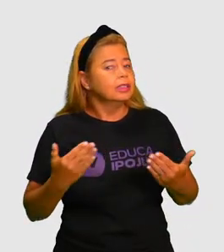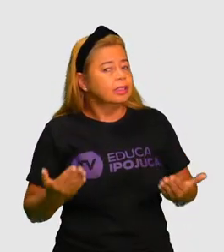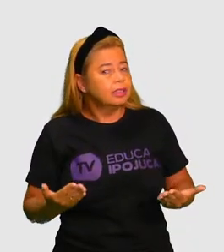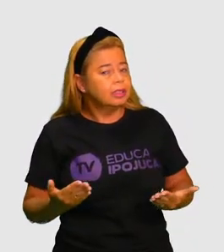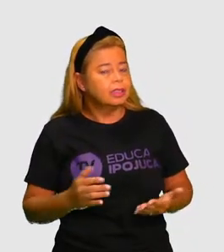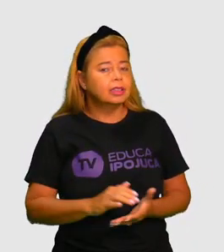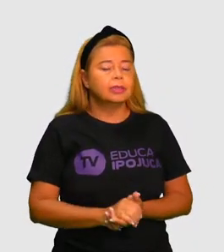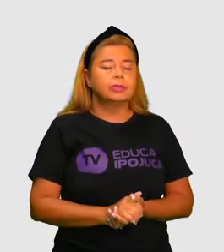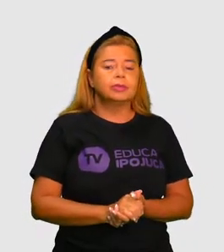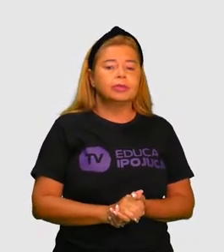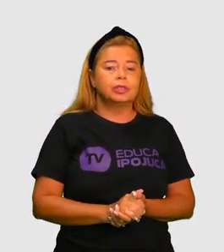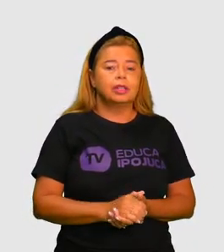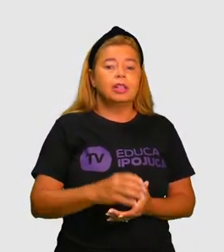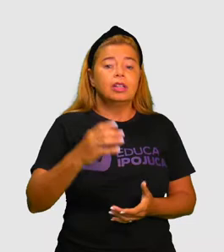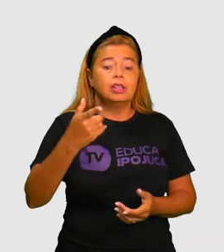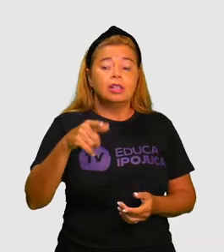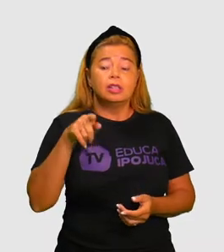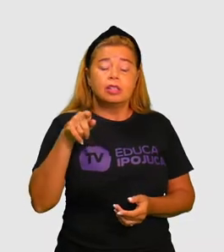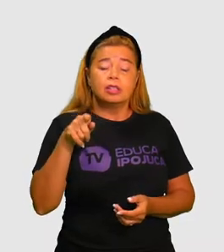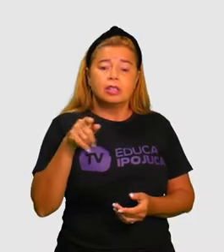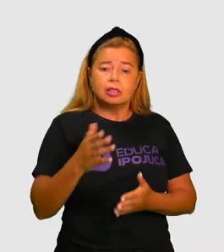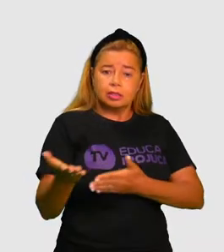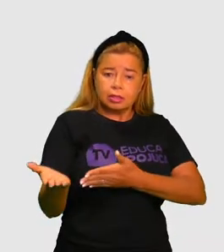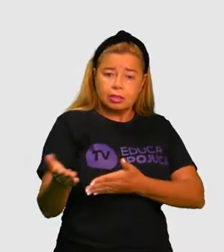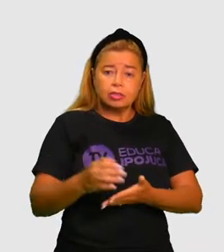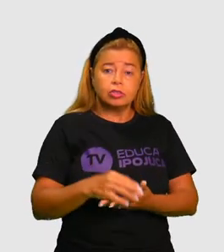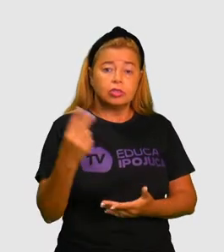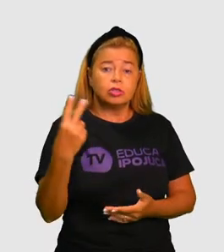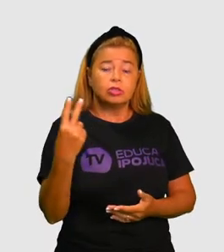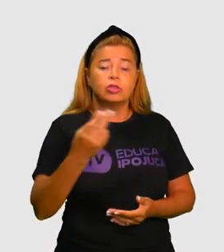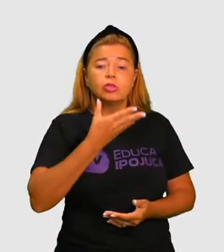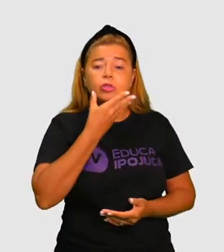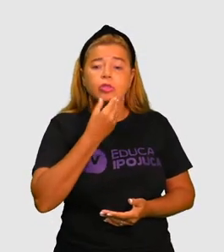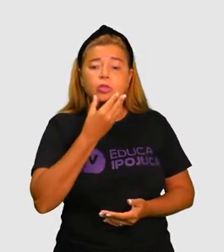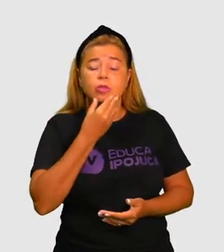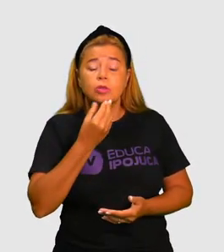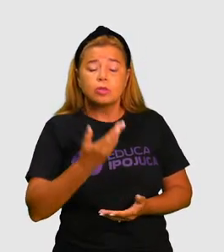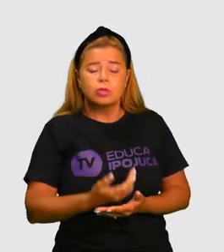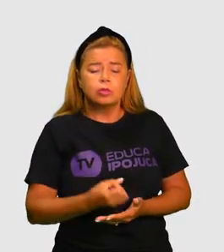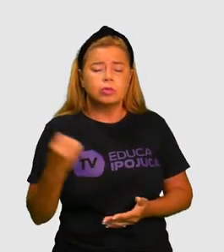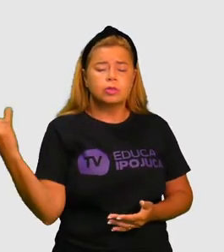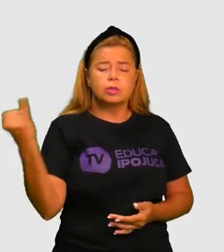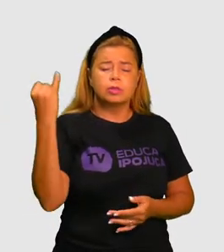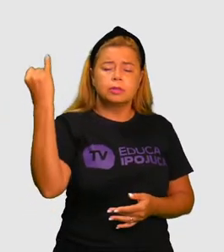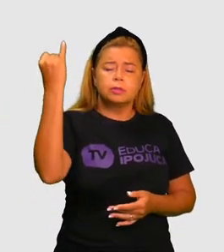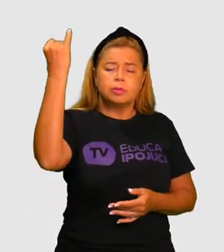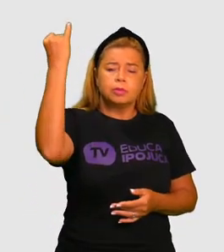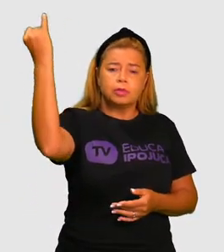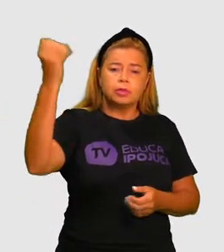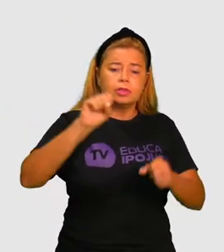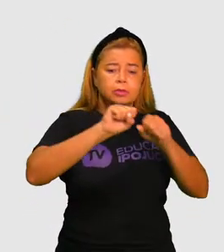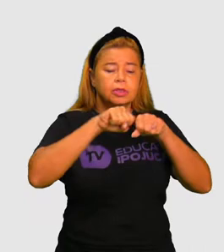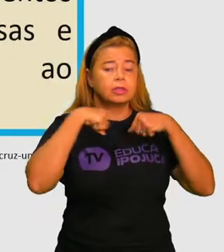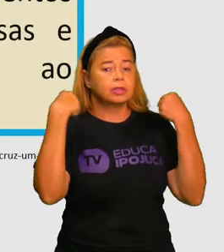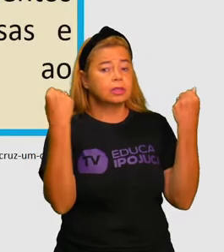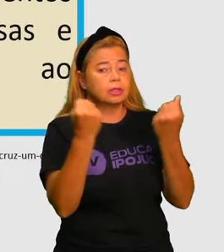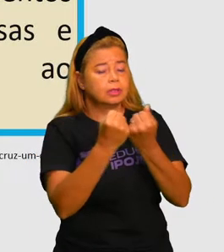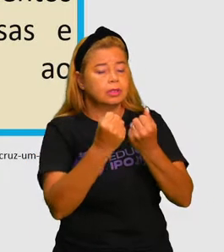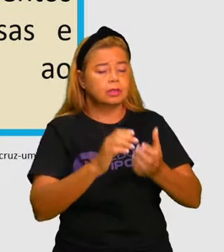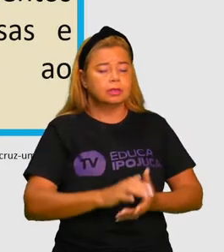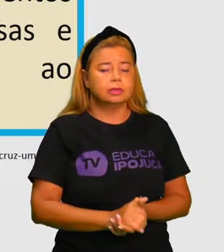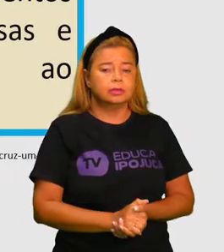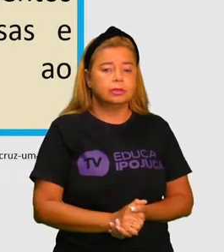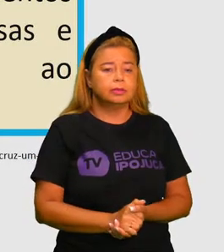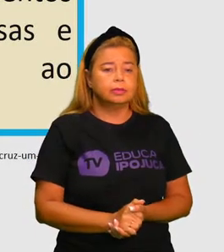tiveram e têm uma importância, uma relevância muito grande socialmente falando. Vamos ver um pouquinho da história deles.